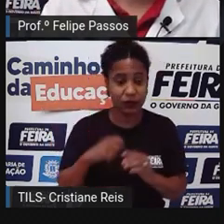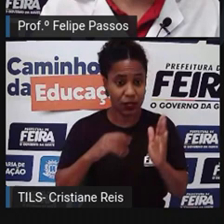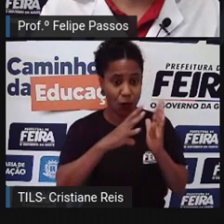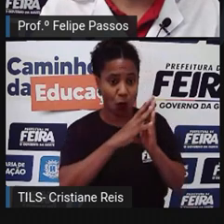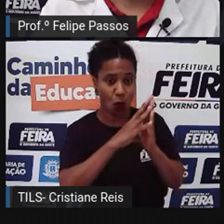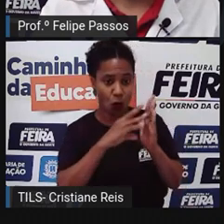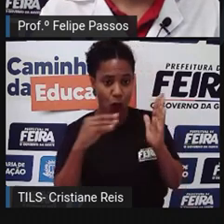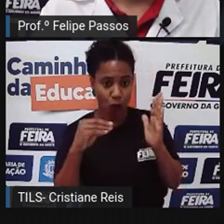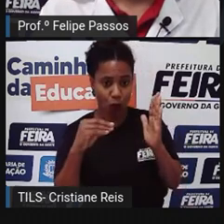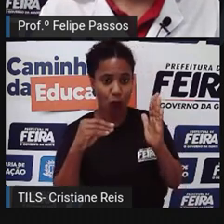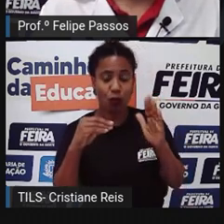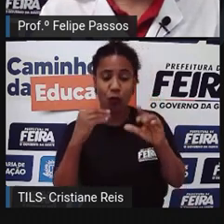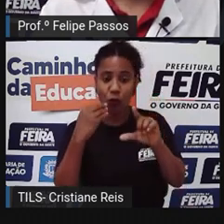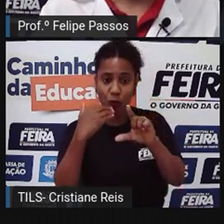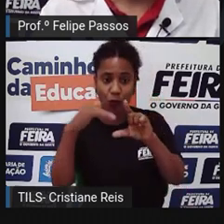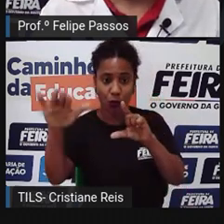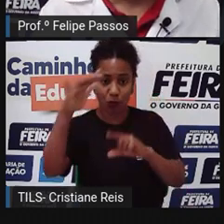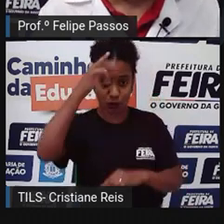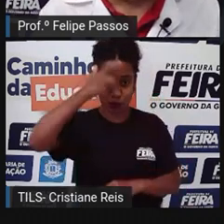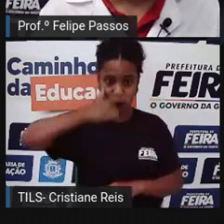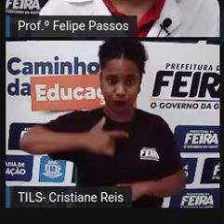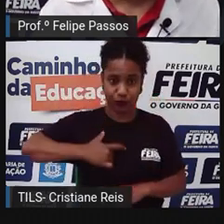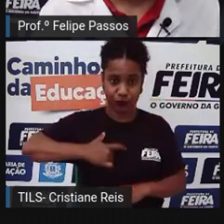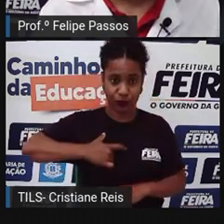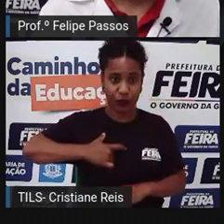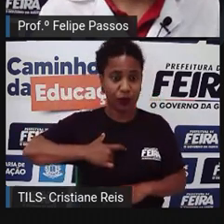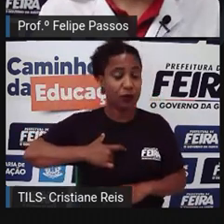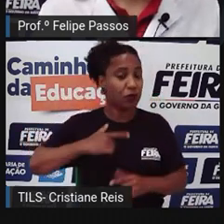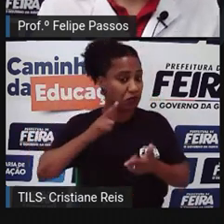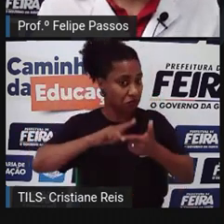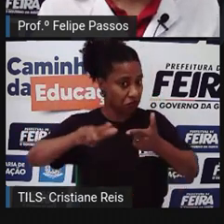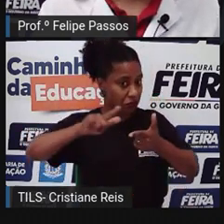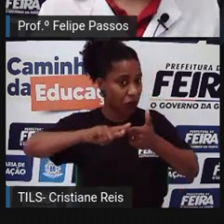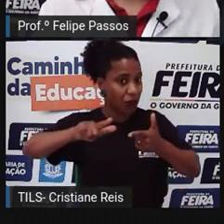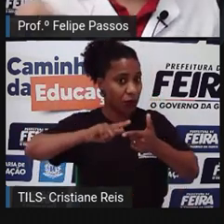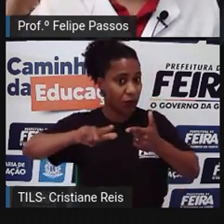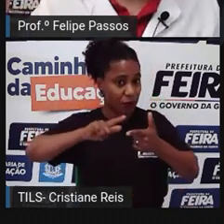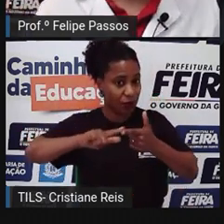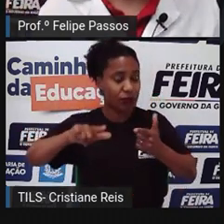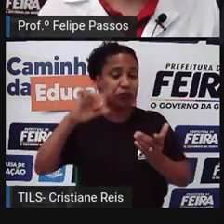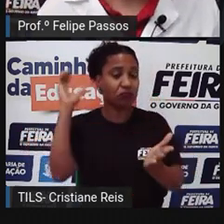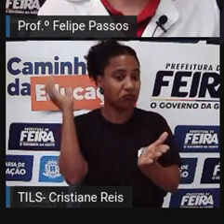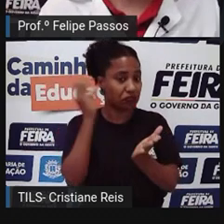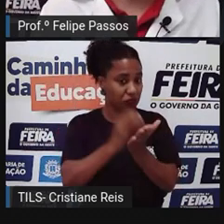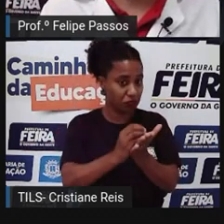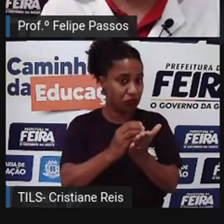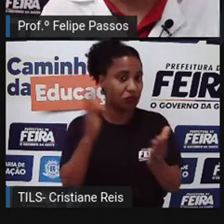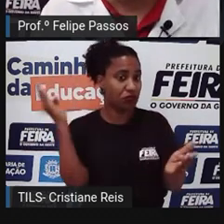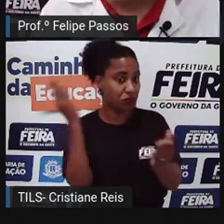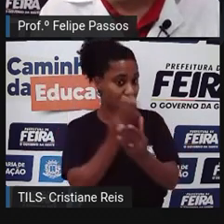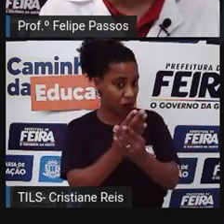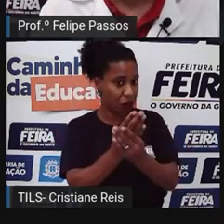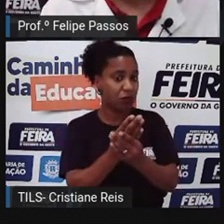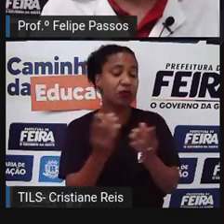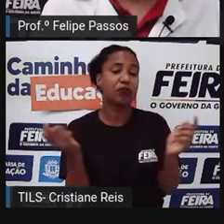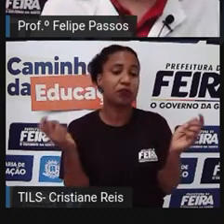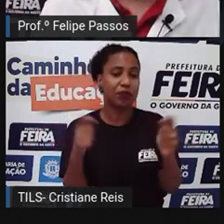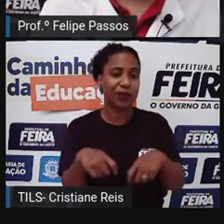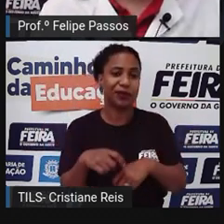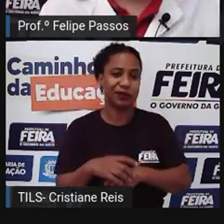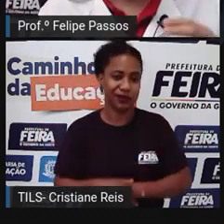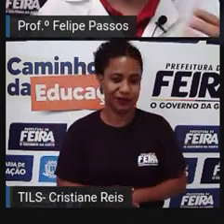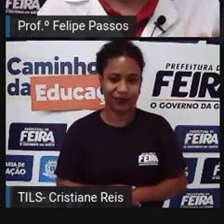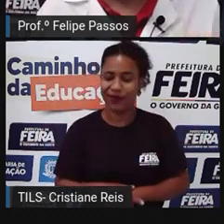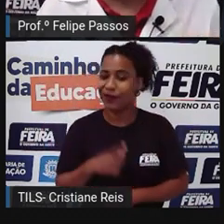autorização dela pode ser um problema muito grande? Pode até mesmo chegar a um ponto de ser considerado crime? Então vamos